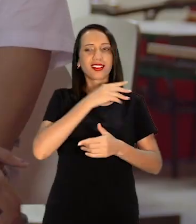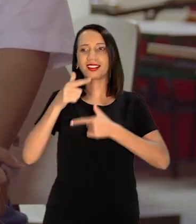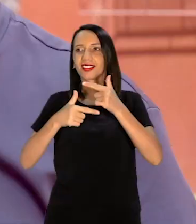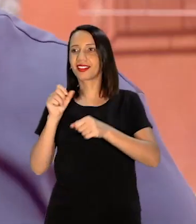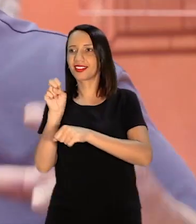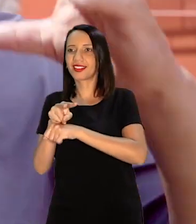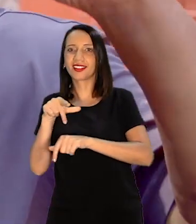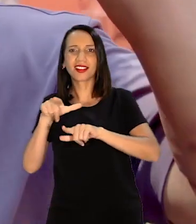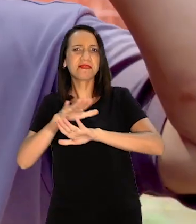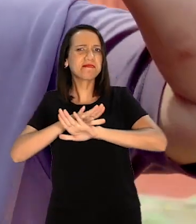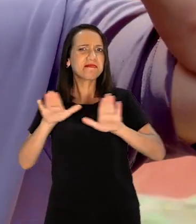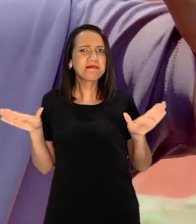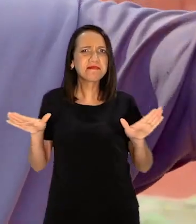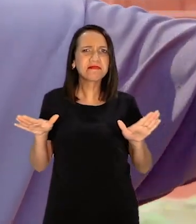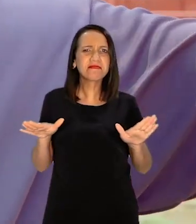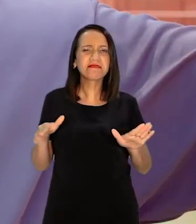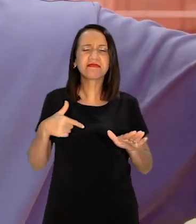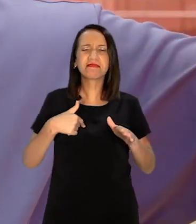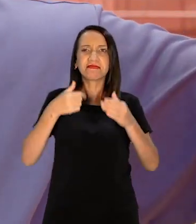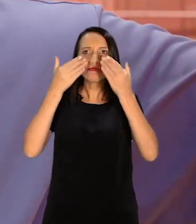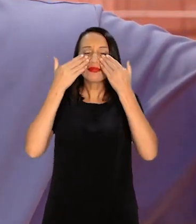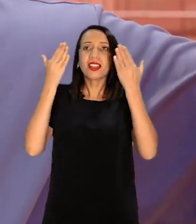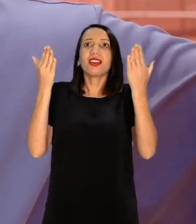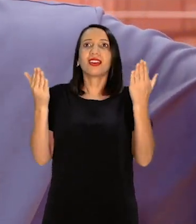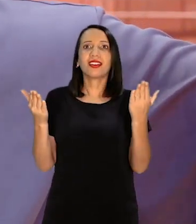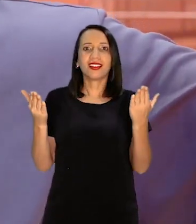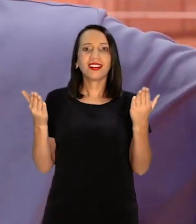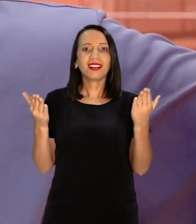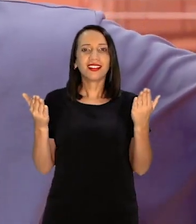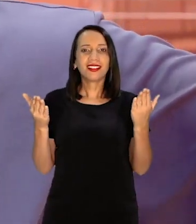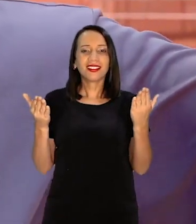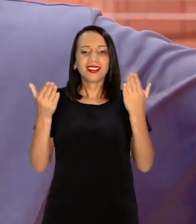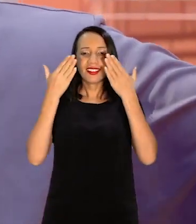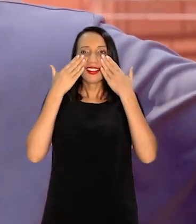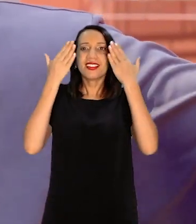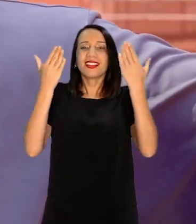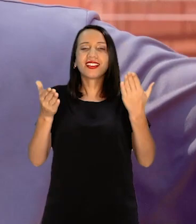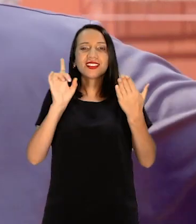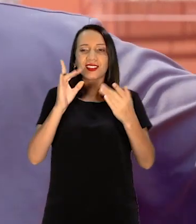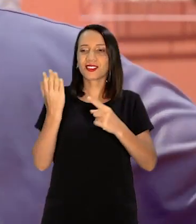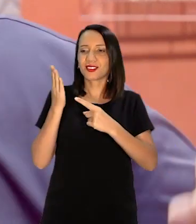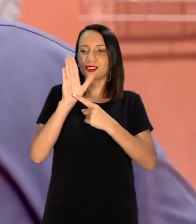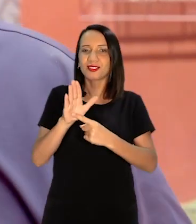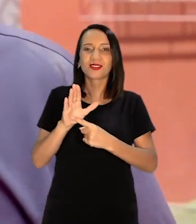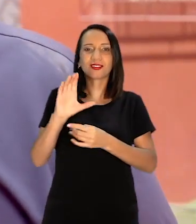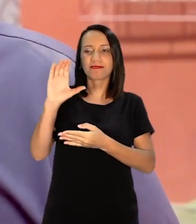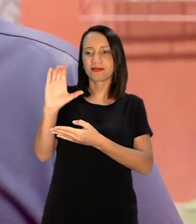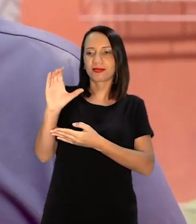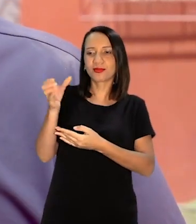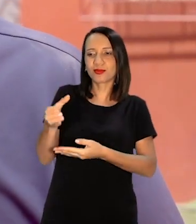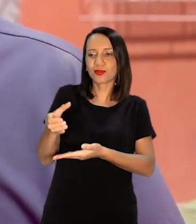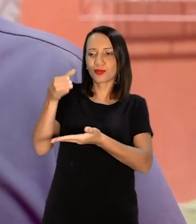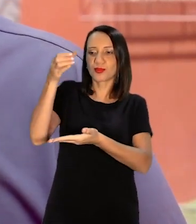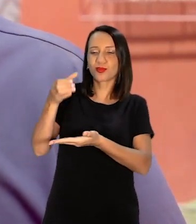isso Quando você bate a lente A lente Só mostra o copo vazio